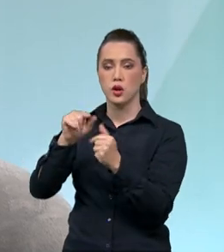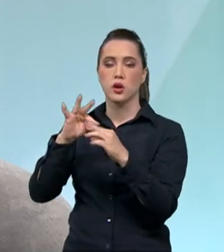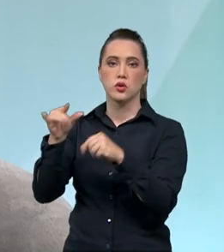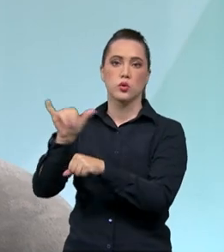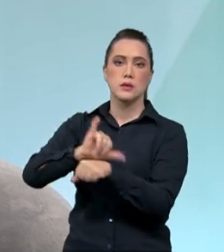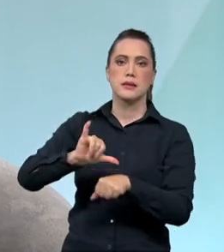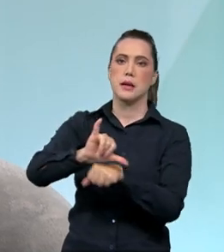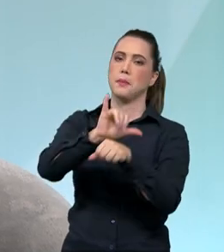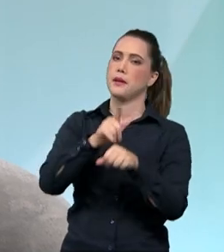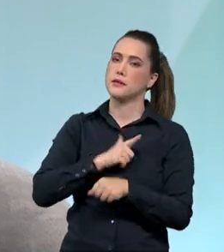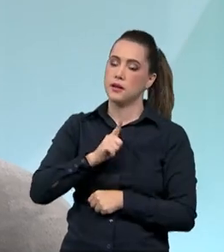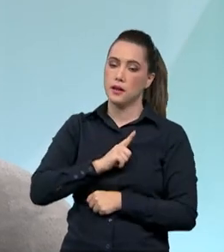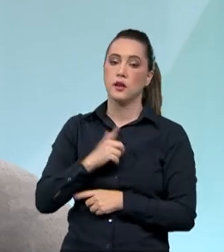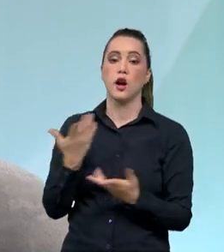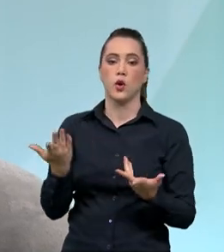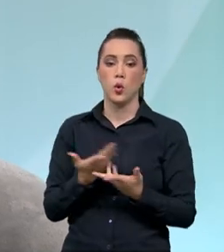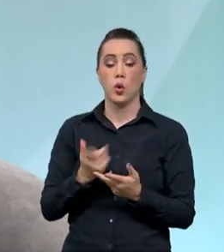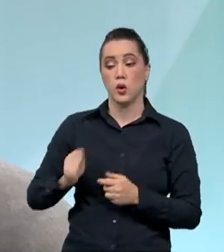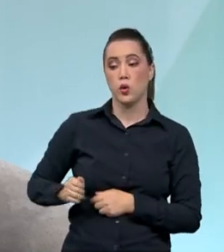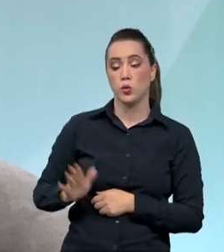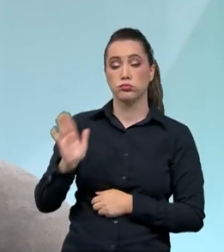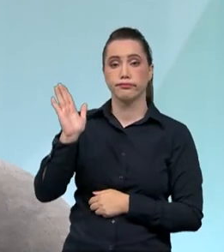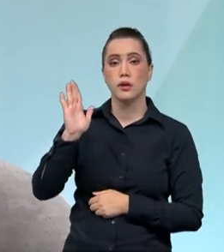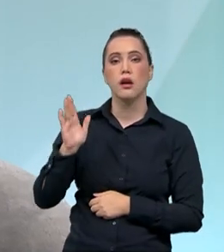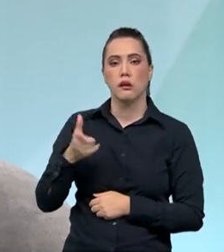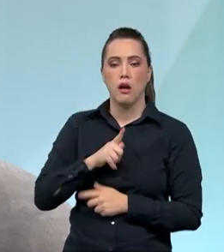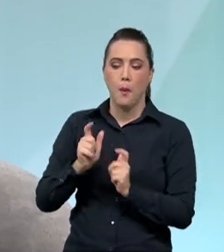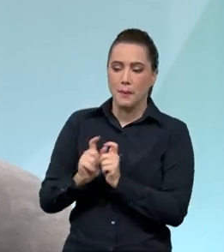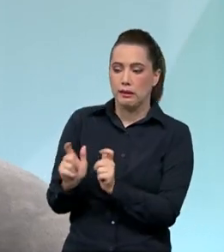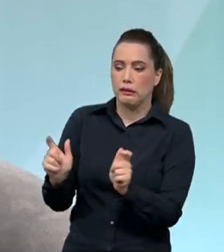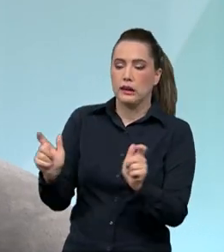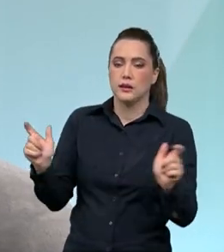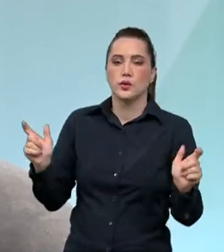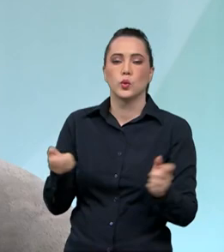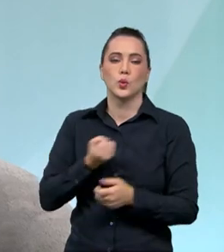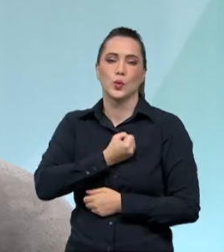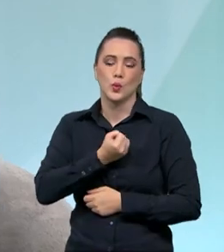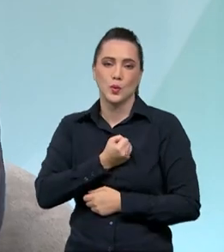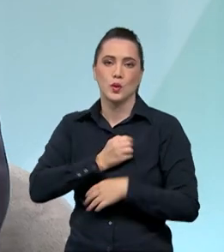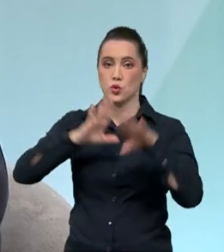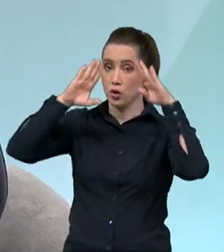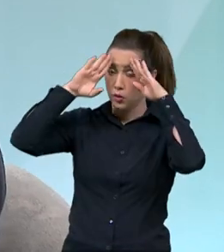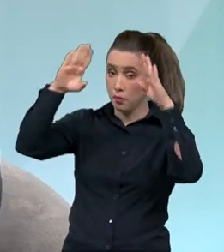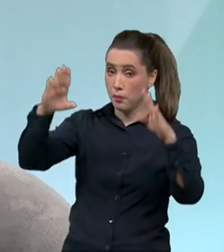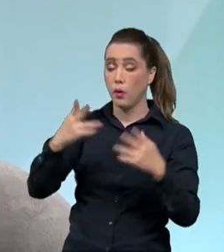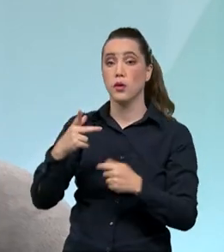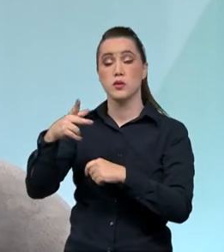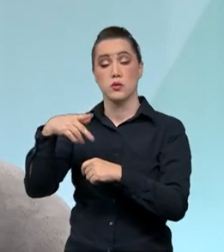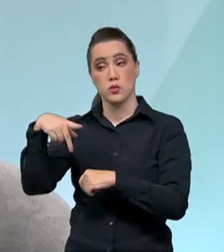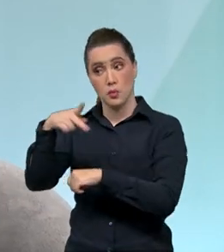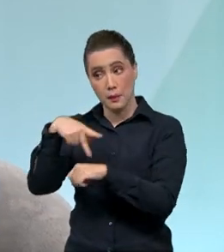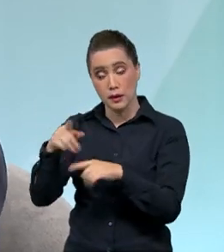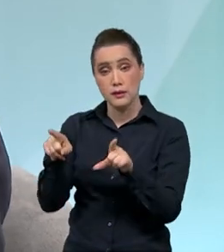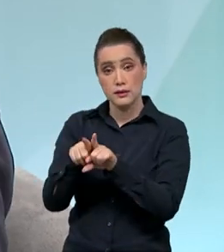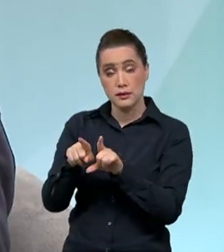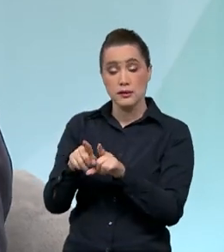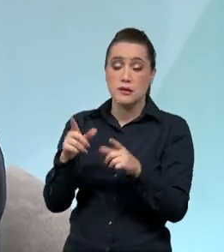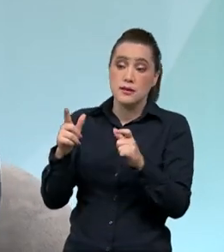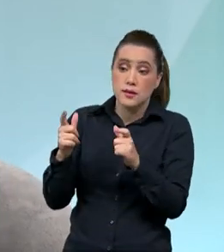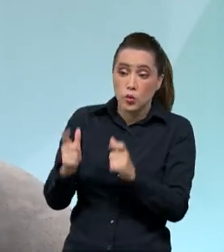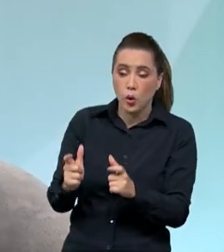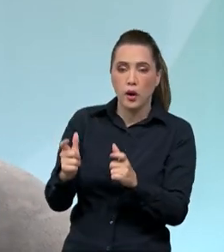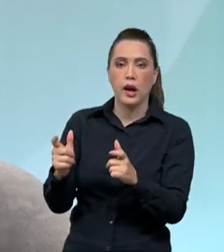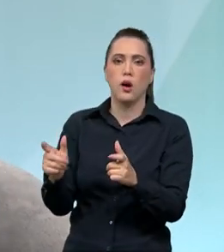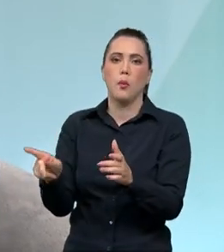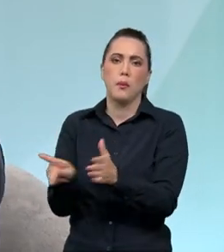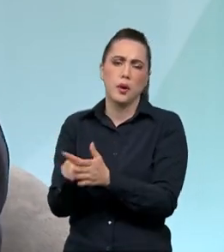das concessões, isso vem melhorando porque vem ampliando esse número de aeroportos, não só os nacionais, como os regionais. O turismo,